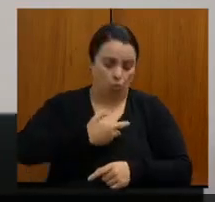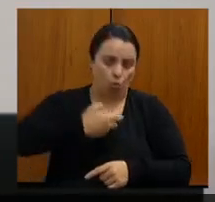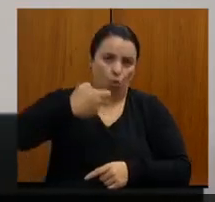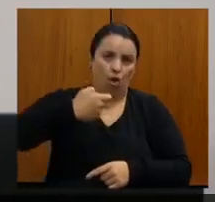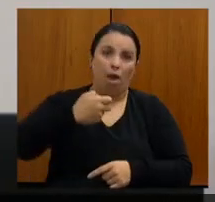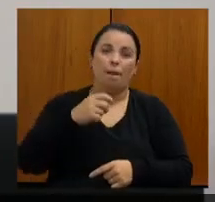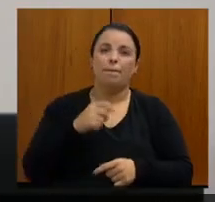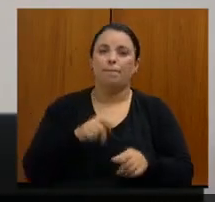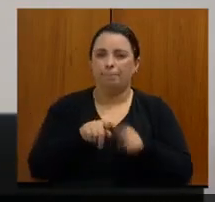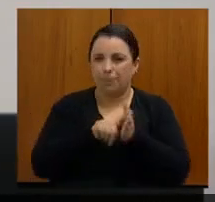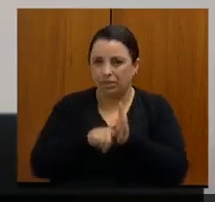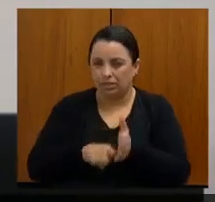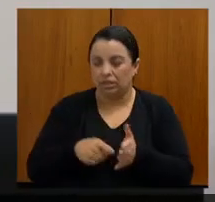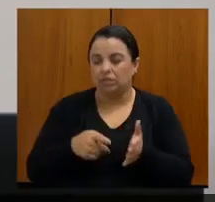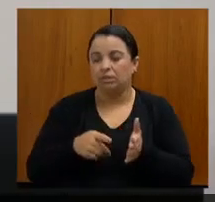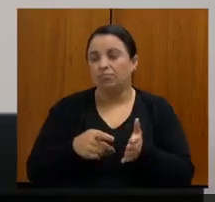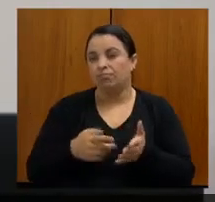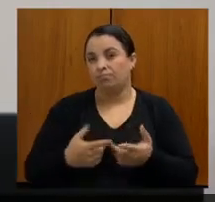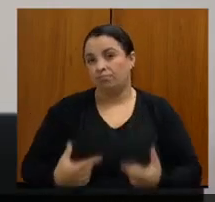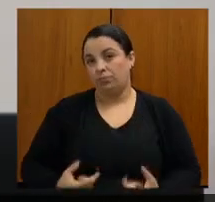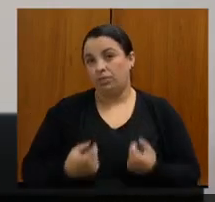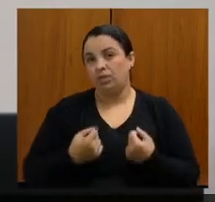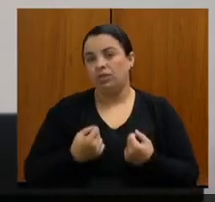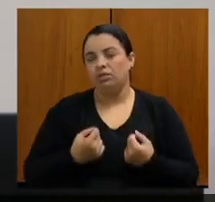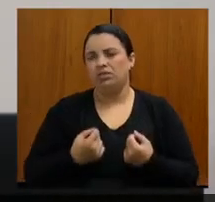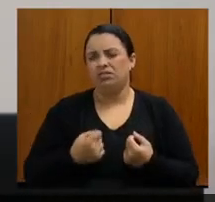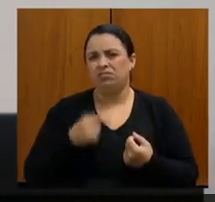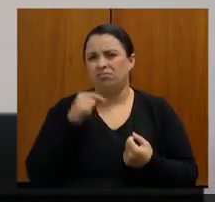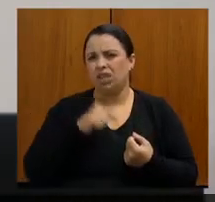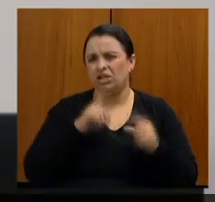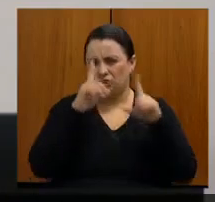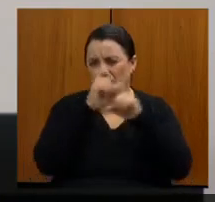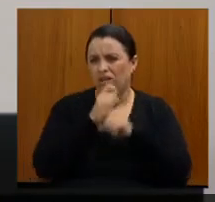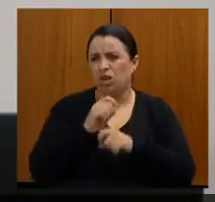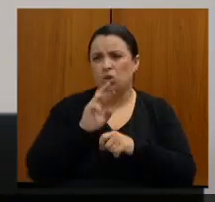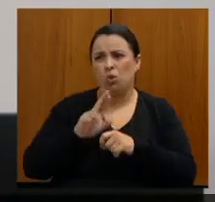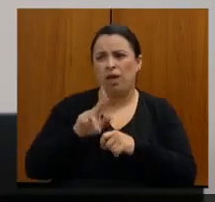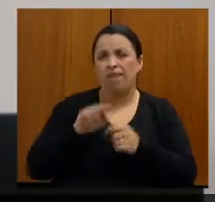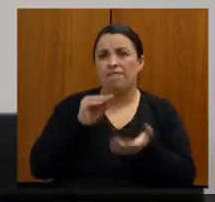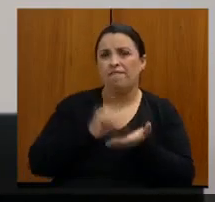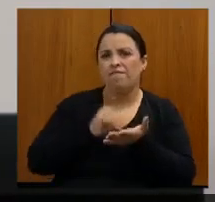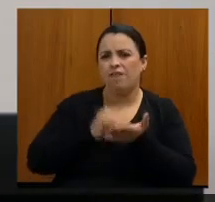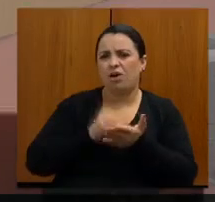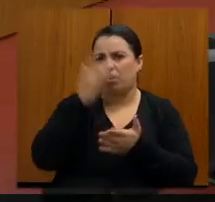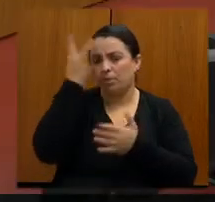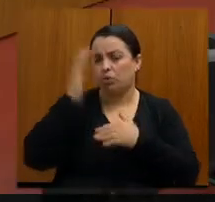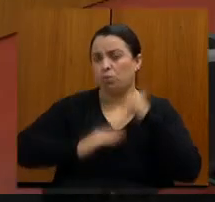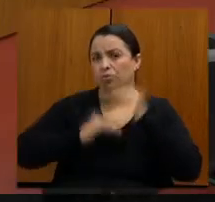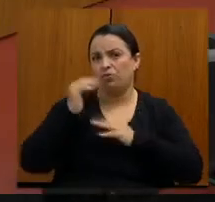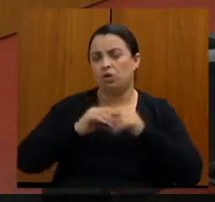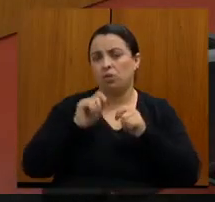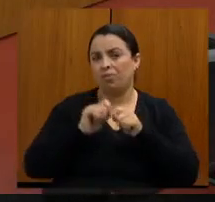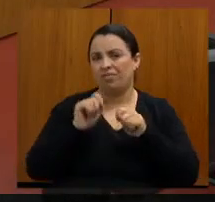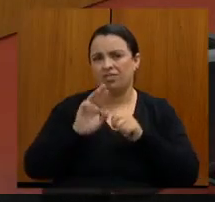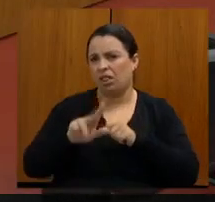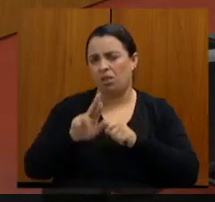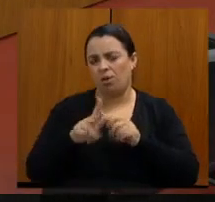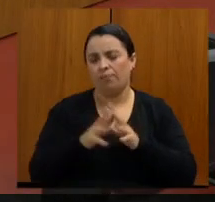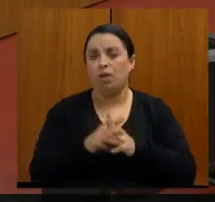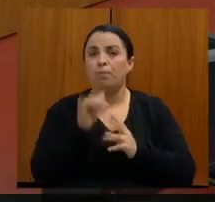a dificuldade da biópsia, às vezes, não é falta de profissionais para fazer. Hoje, uma biópsia de mama, por exemplo,